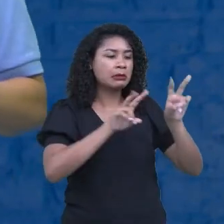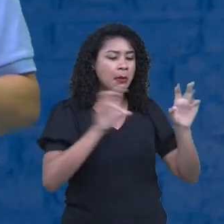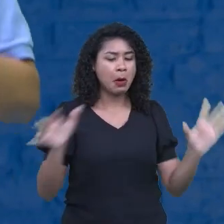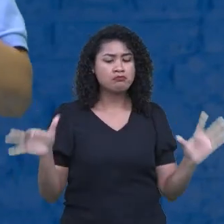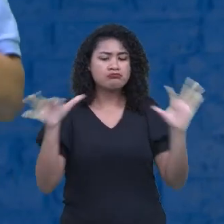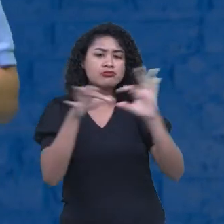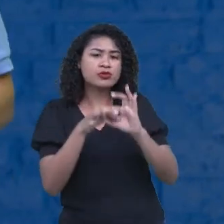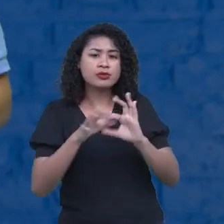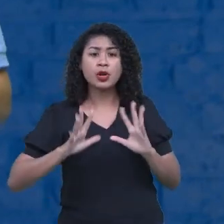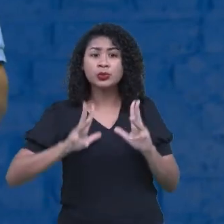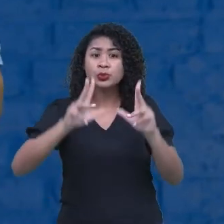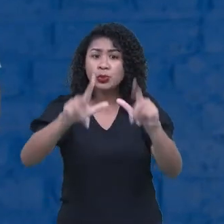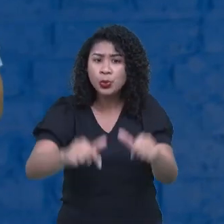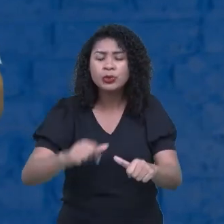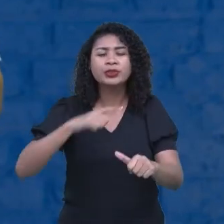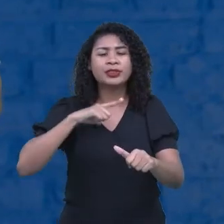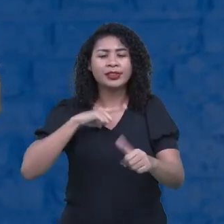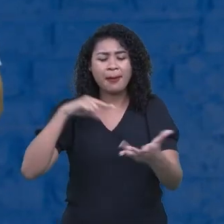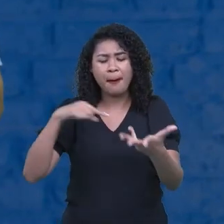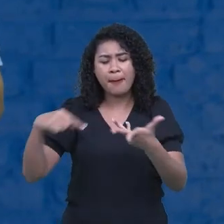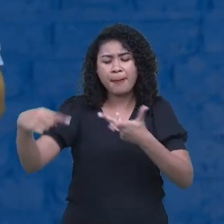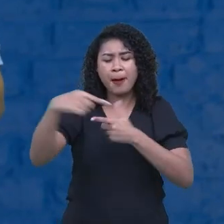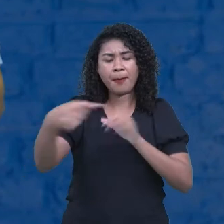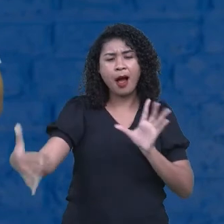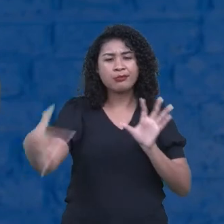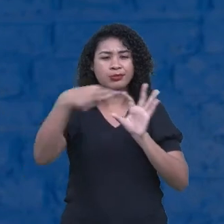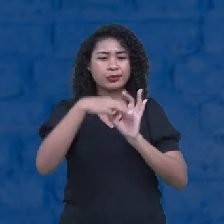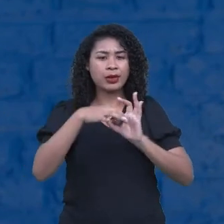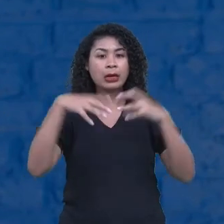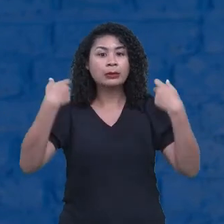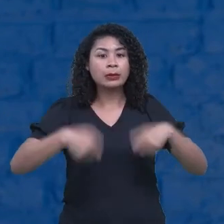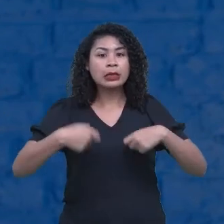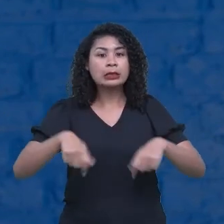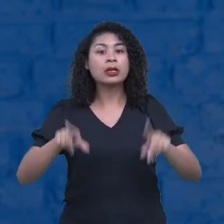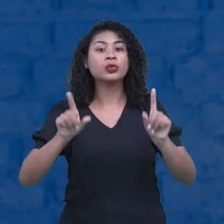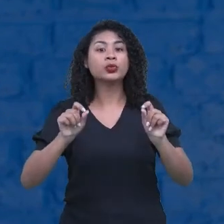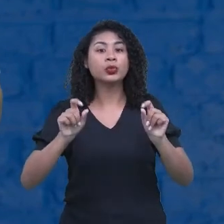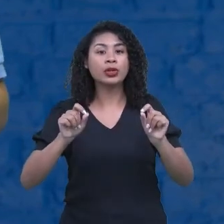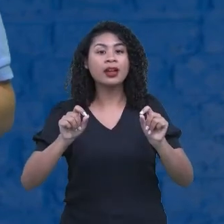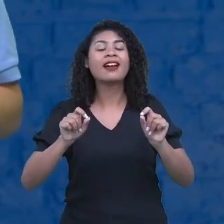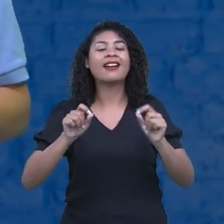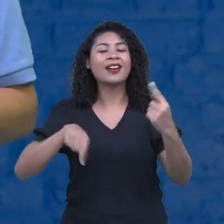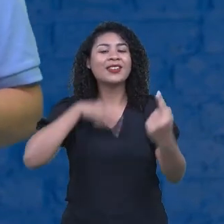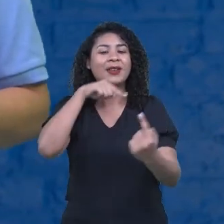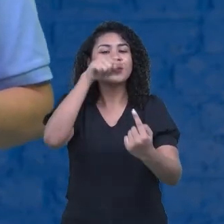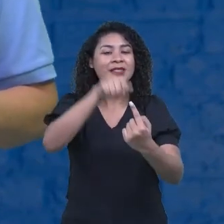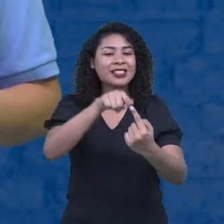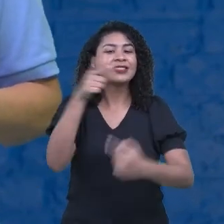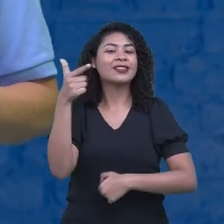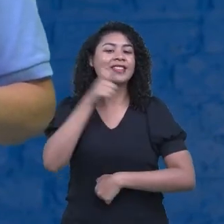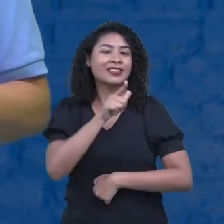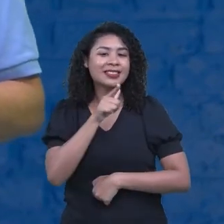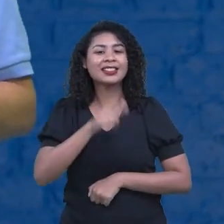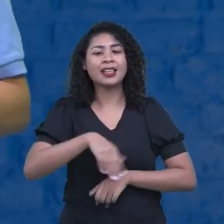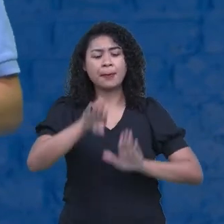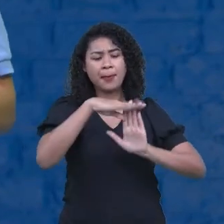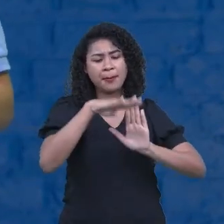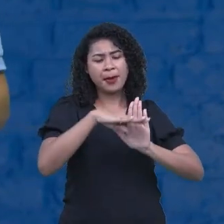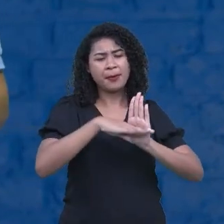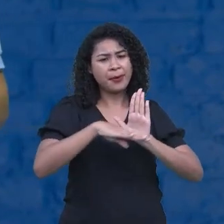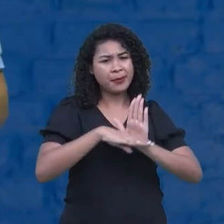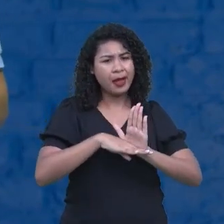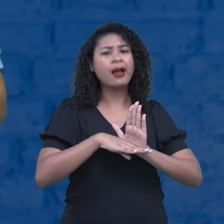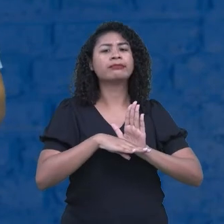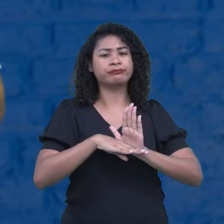está conectado e que tudo depende do quê? Dos nossos objetivos, dos nossos projetos e que não podemos